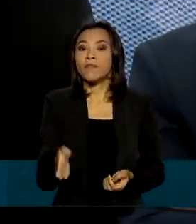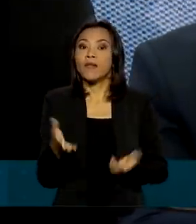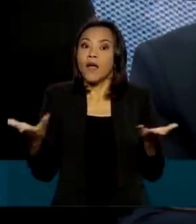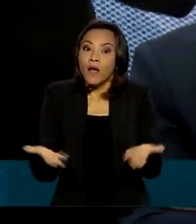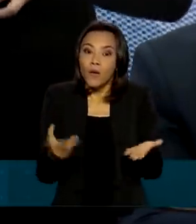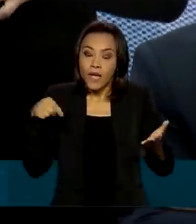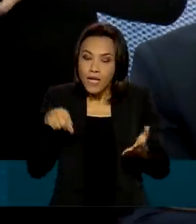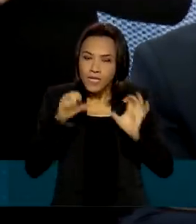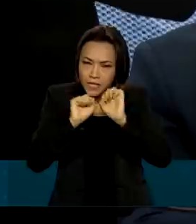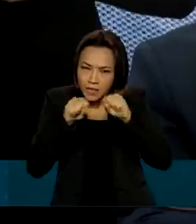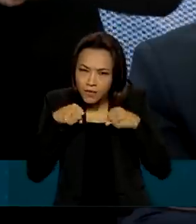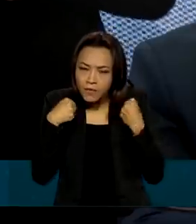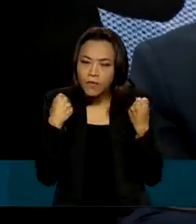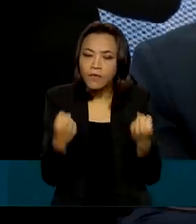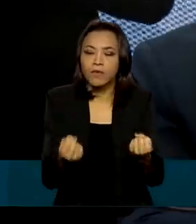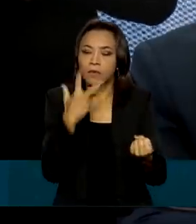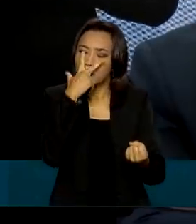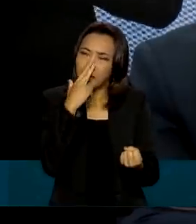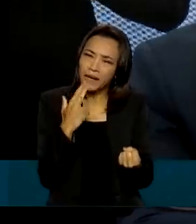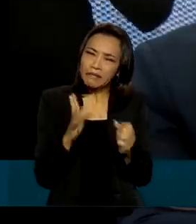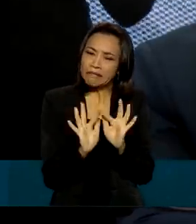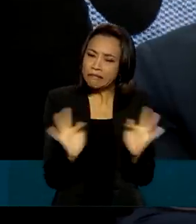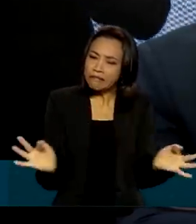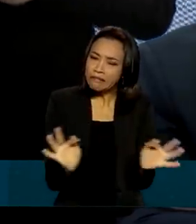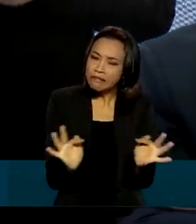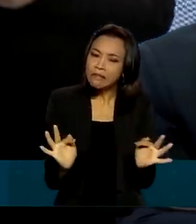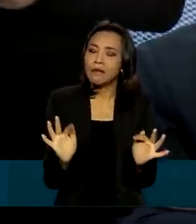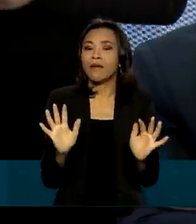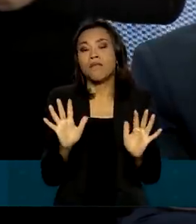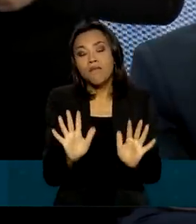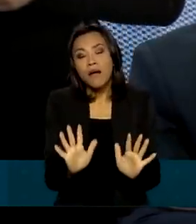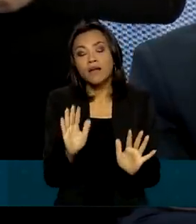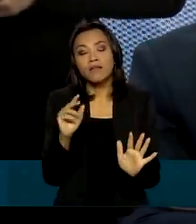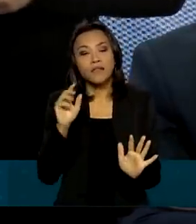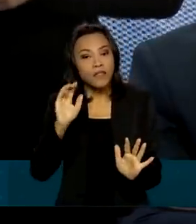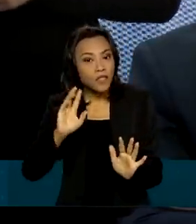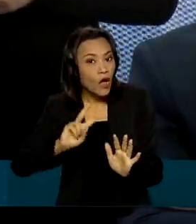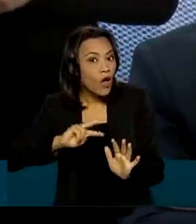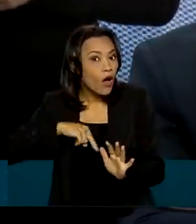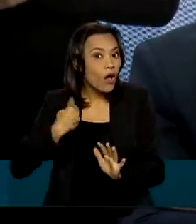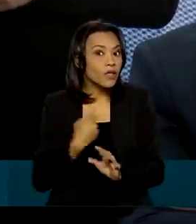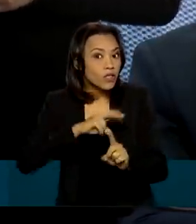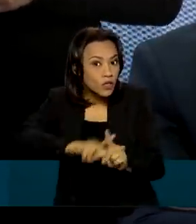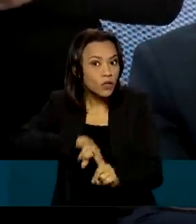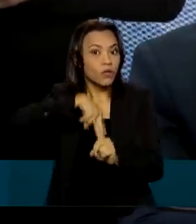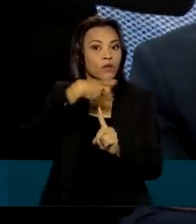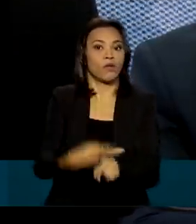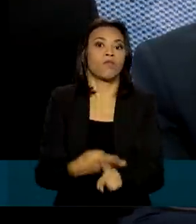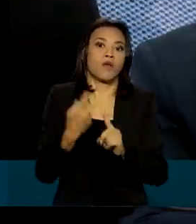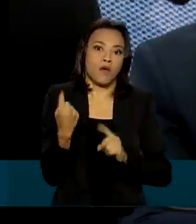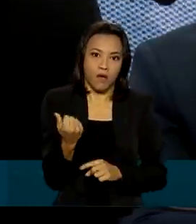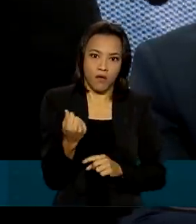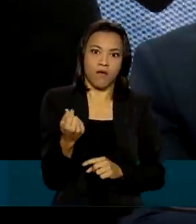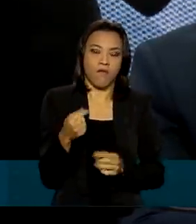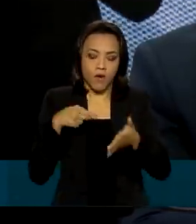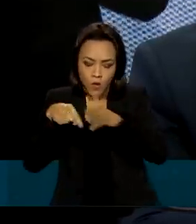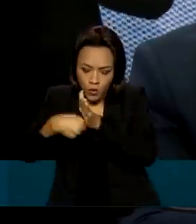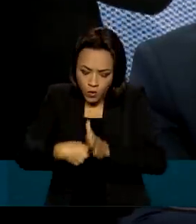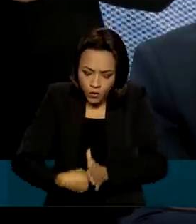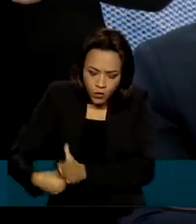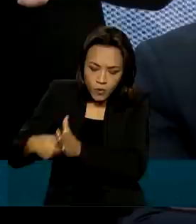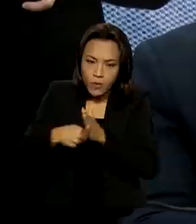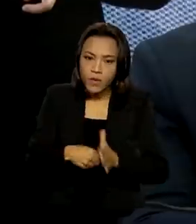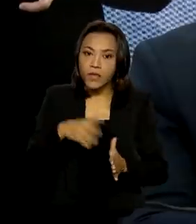esse esforço parece um esforço pequeno, mas nós mais do que dobramos o valor do exame da